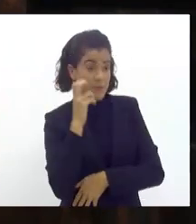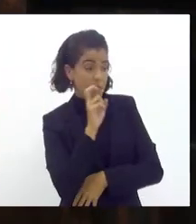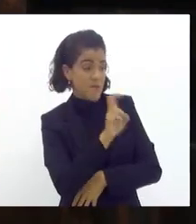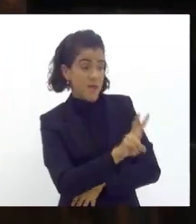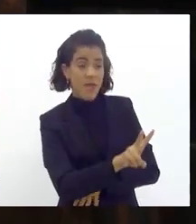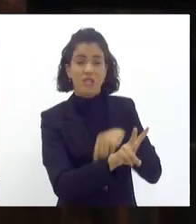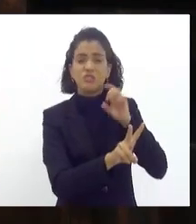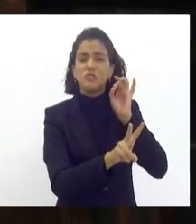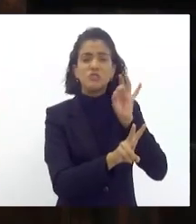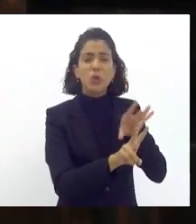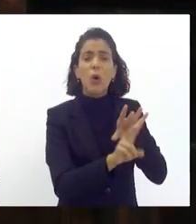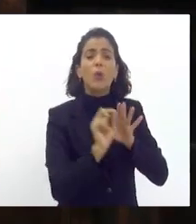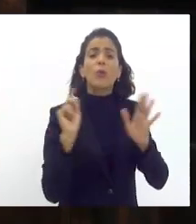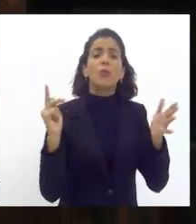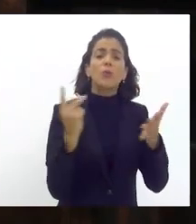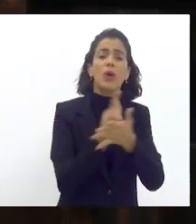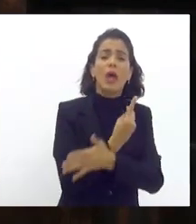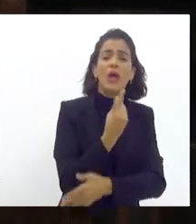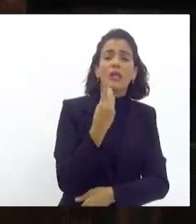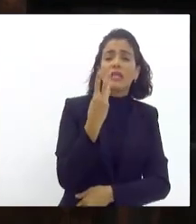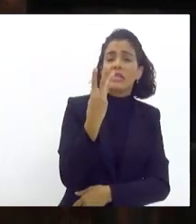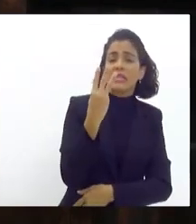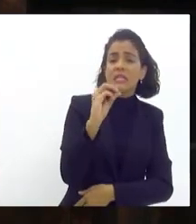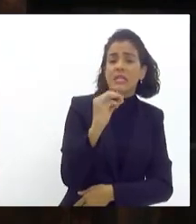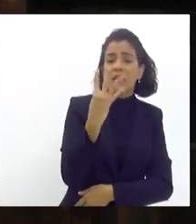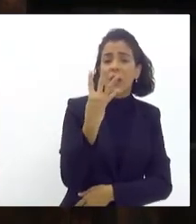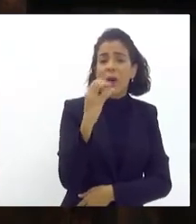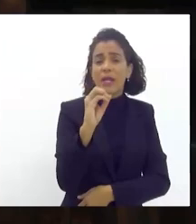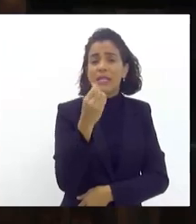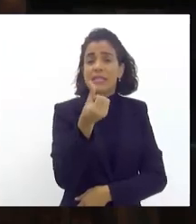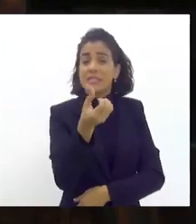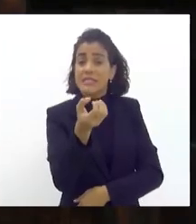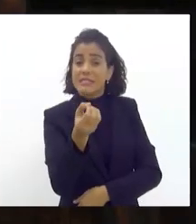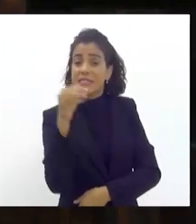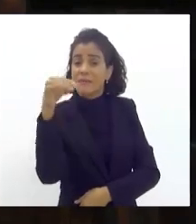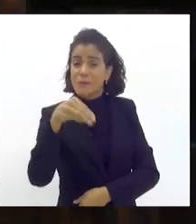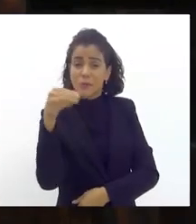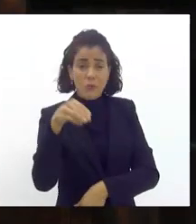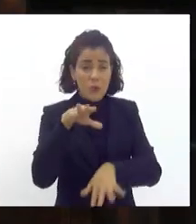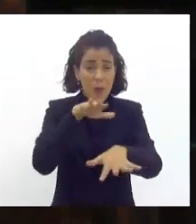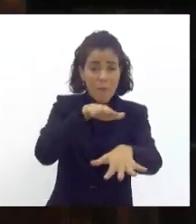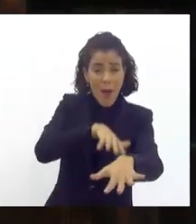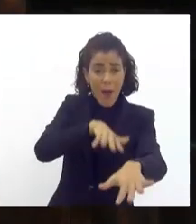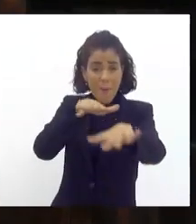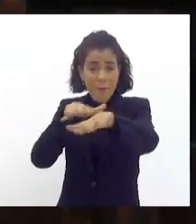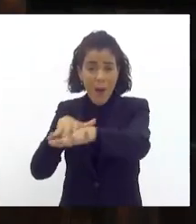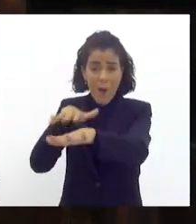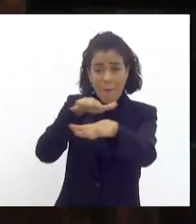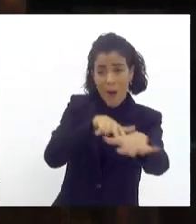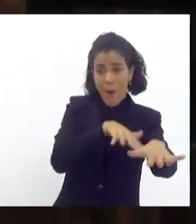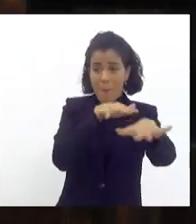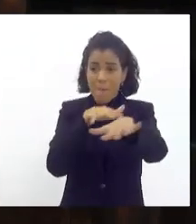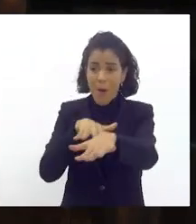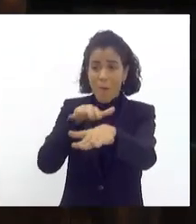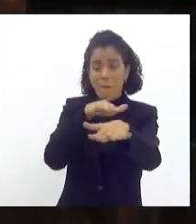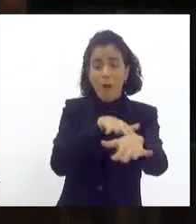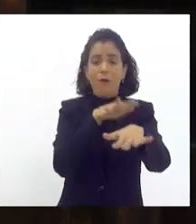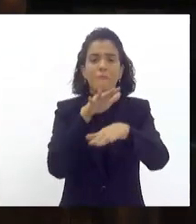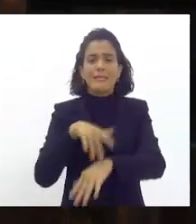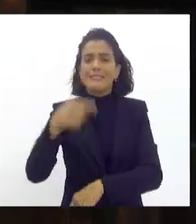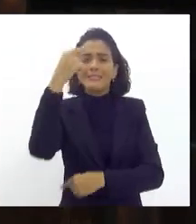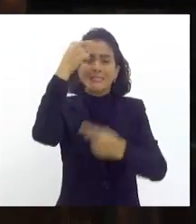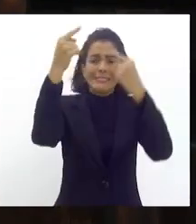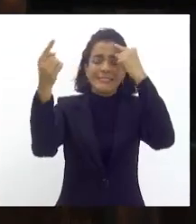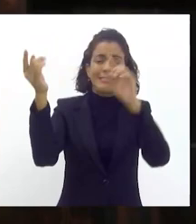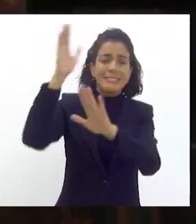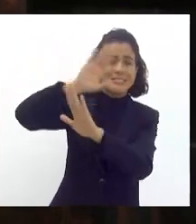das vezes o que acontece naqueles 30 40 50 60 minutos de avenida mas não fazem ideia que aquele